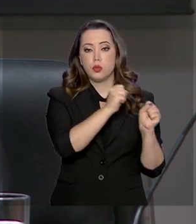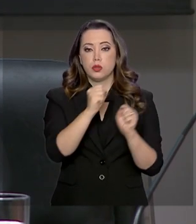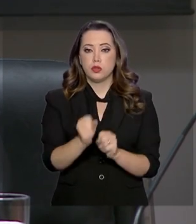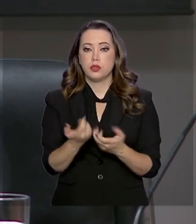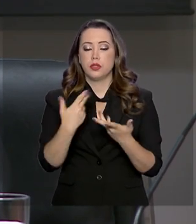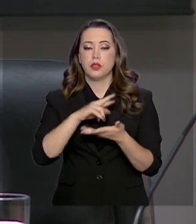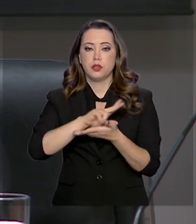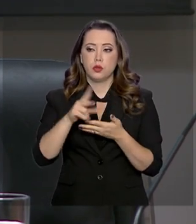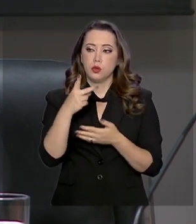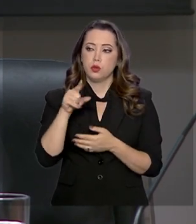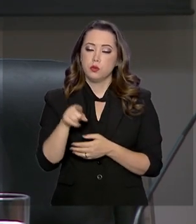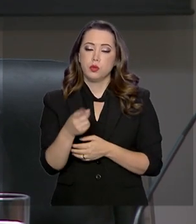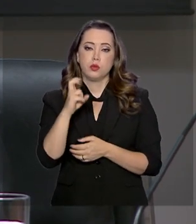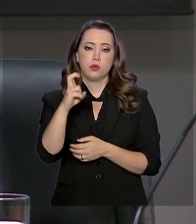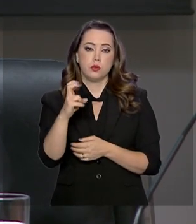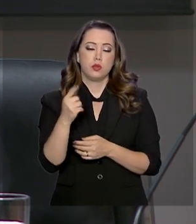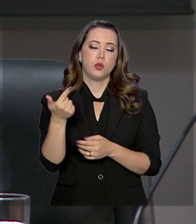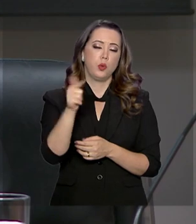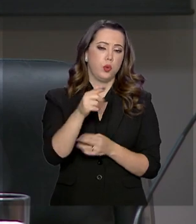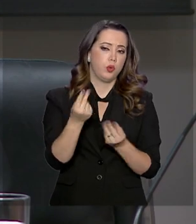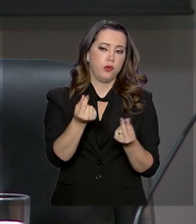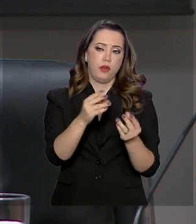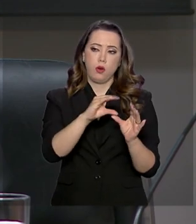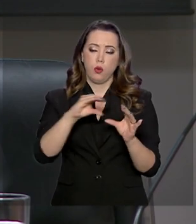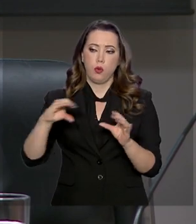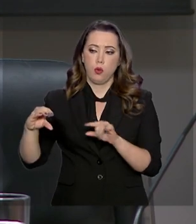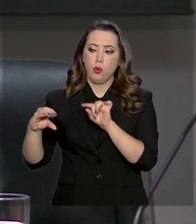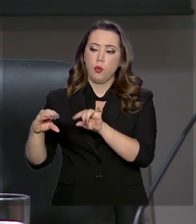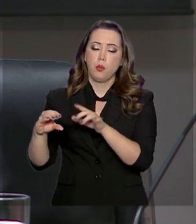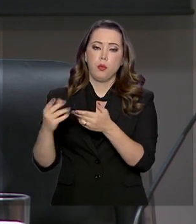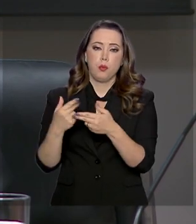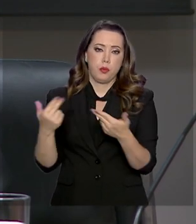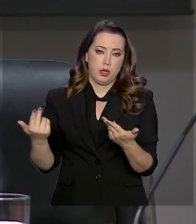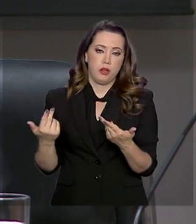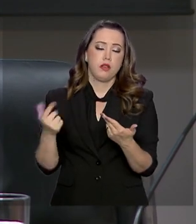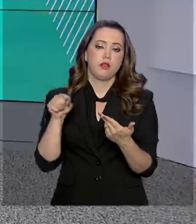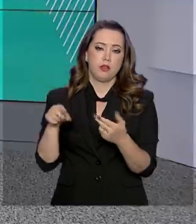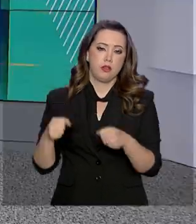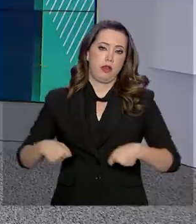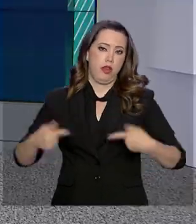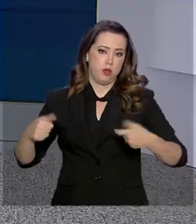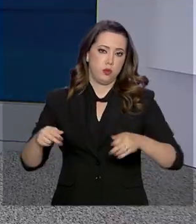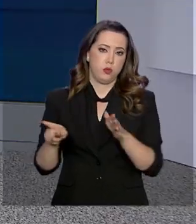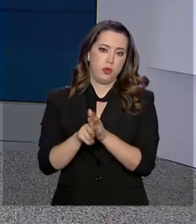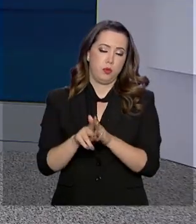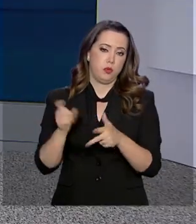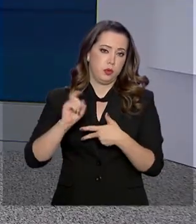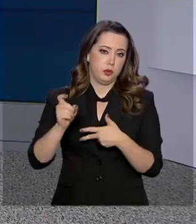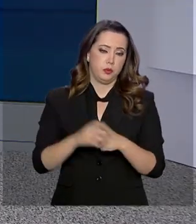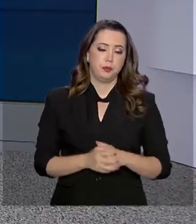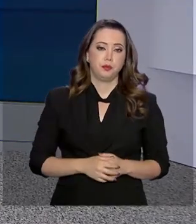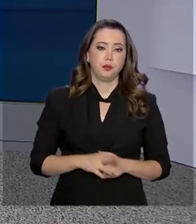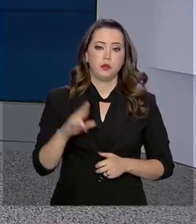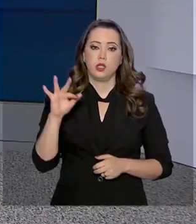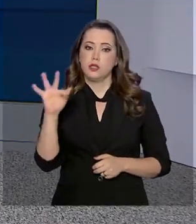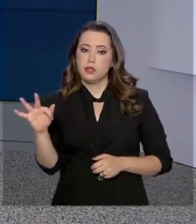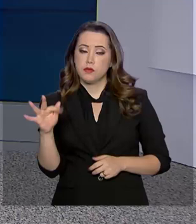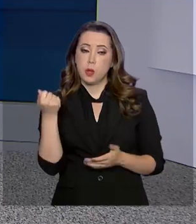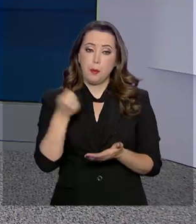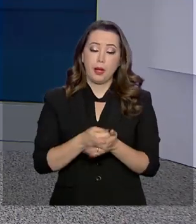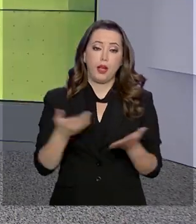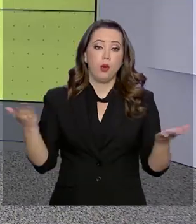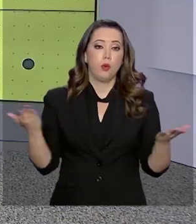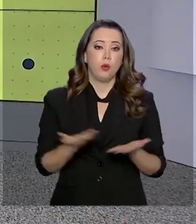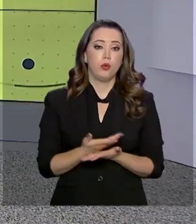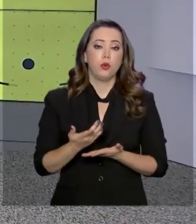bancada, e o restante que ficaria para as despesas discricionais do Poder Executivo. E a Receita Federal paga